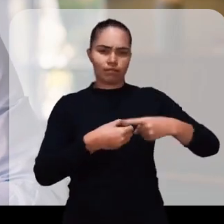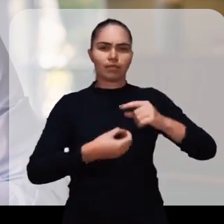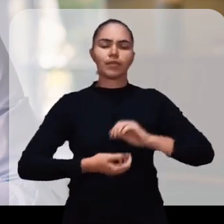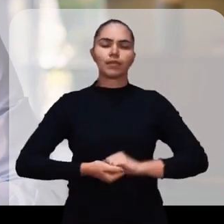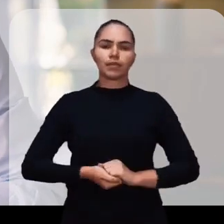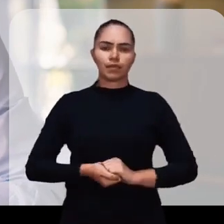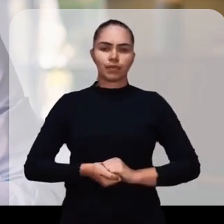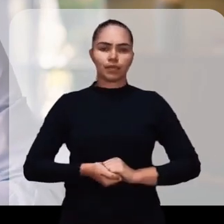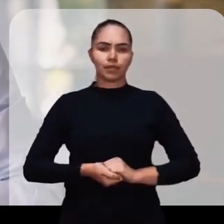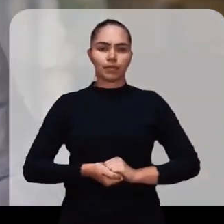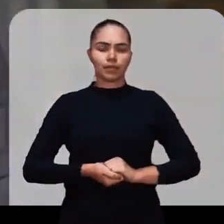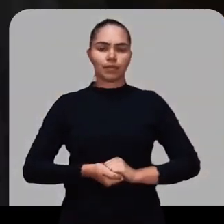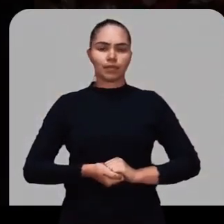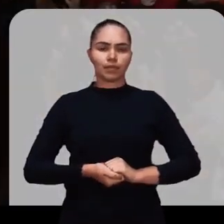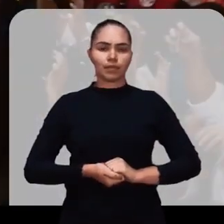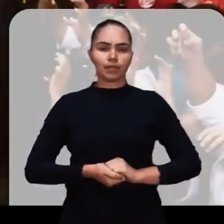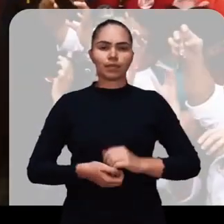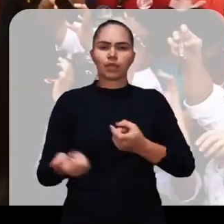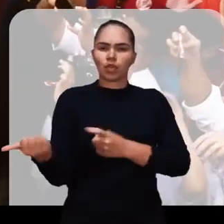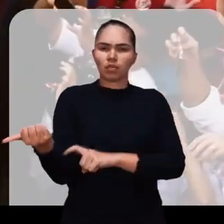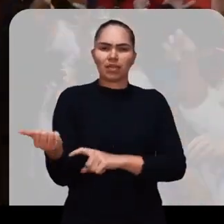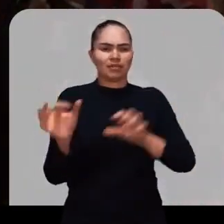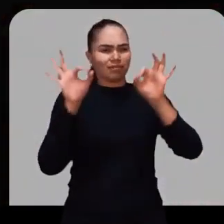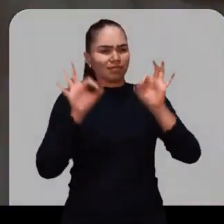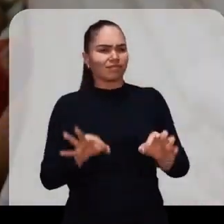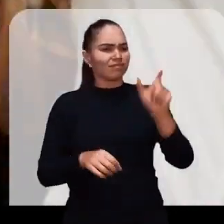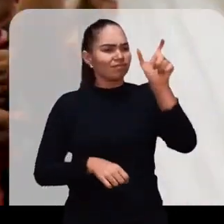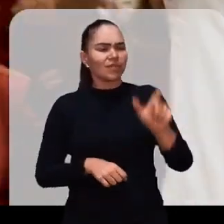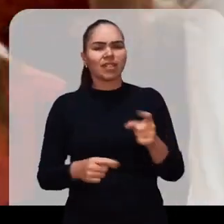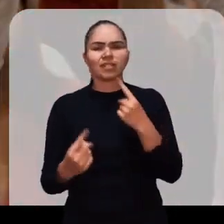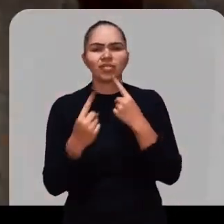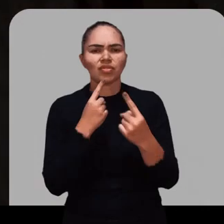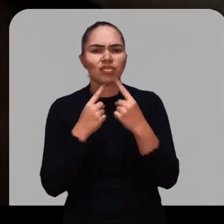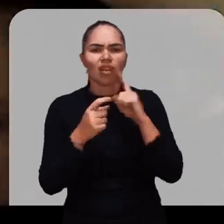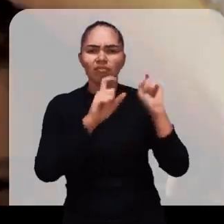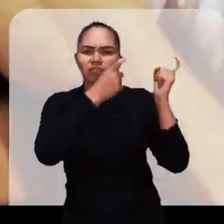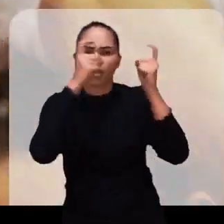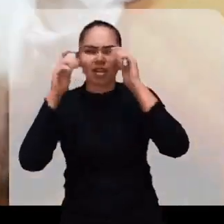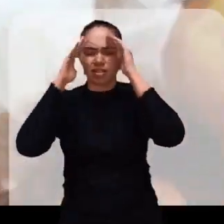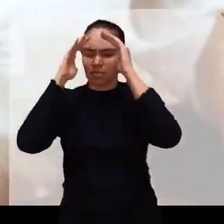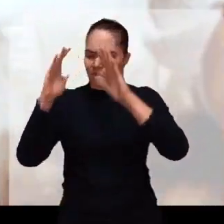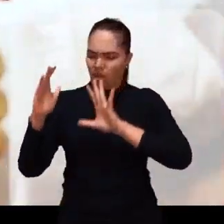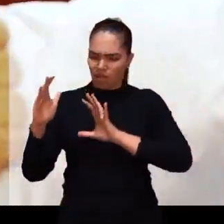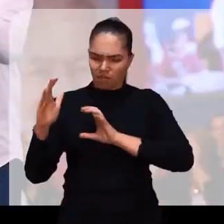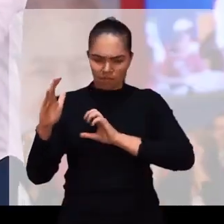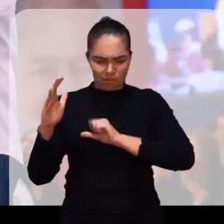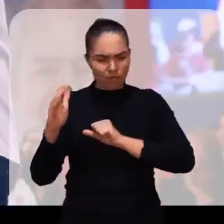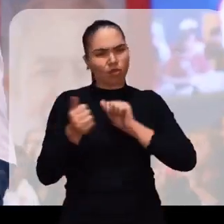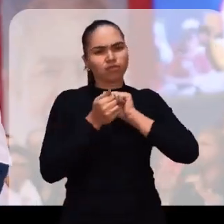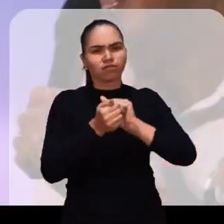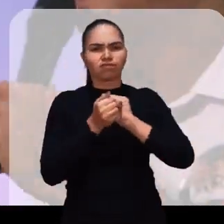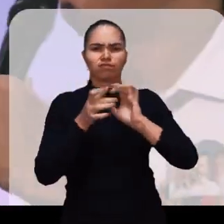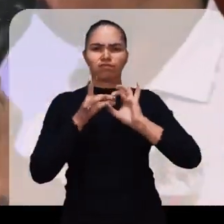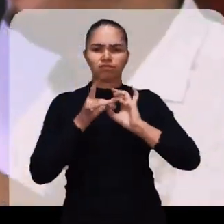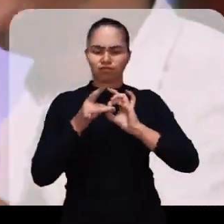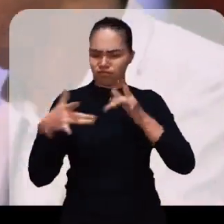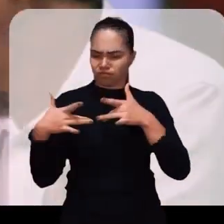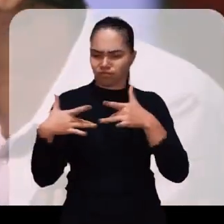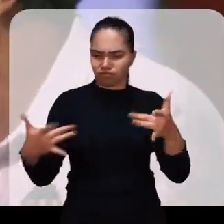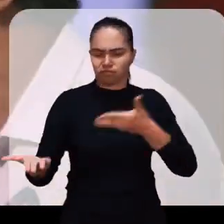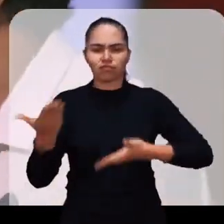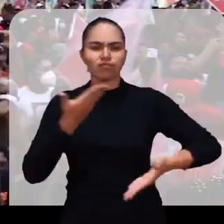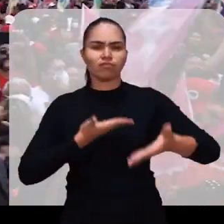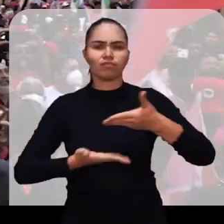na capital e no interior O Elmano é o homem de diálogo, é respeito, é amor, é